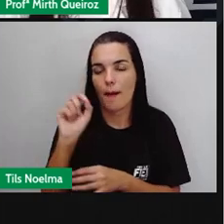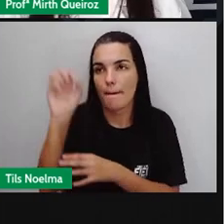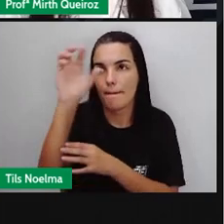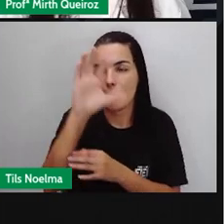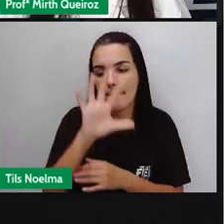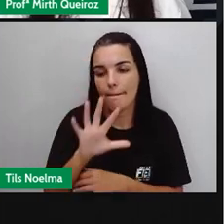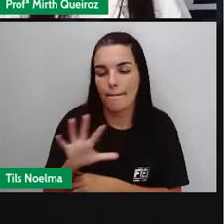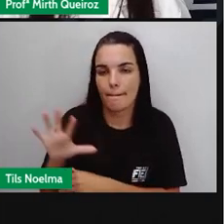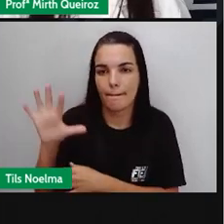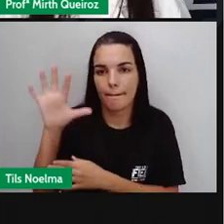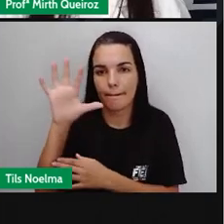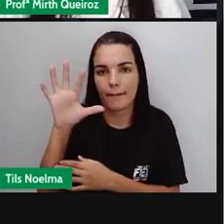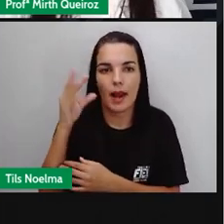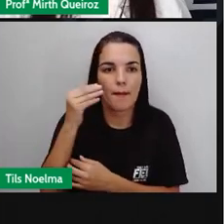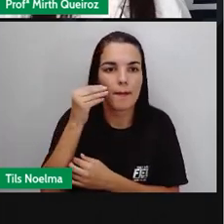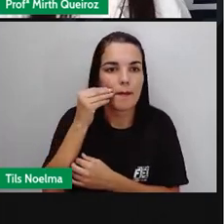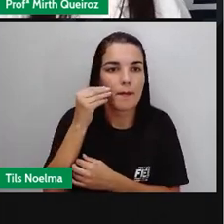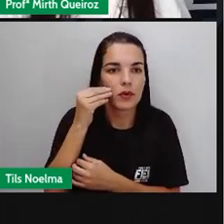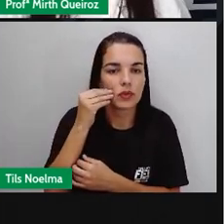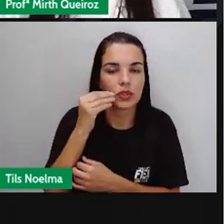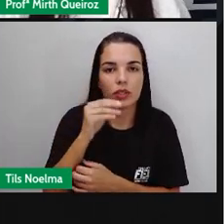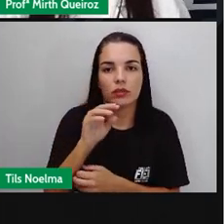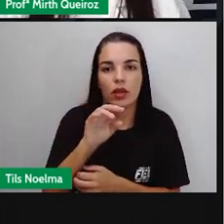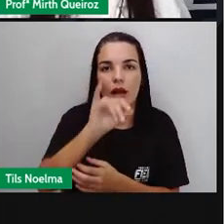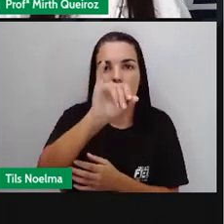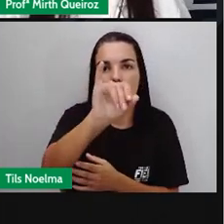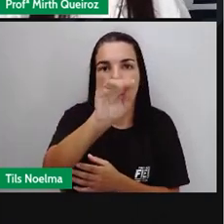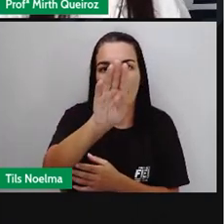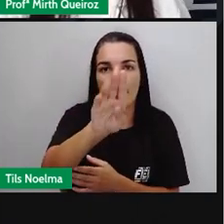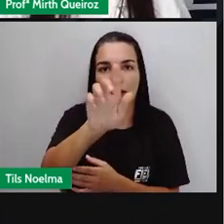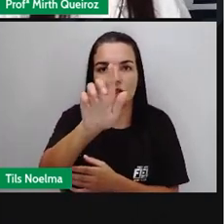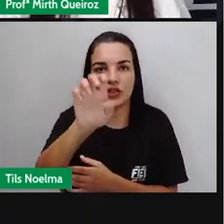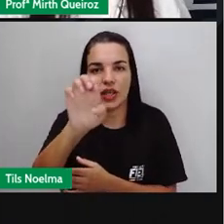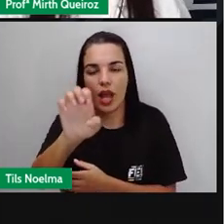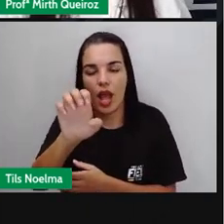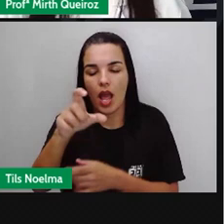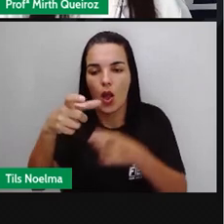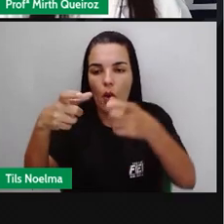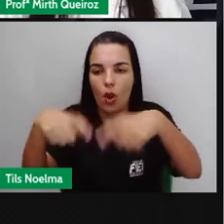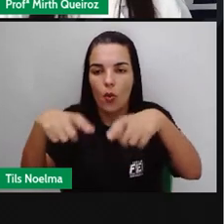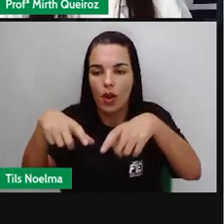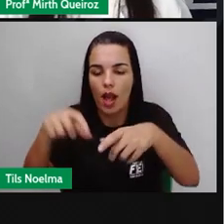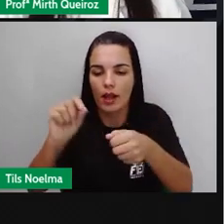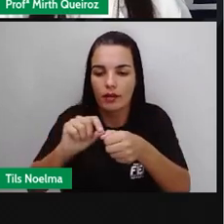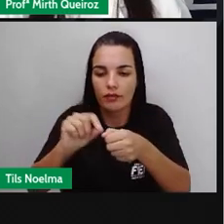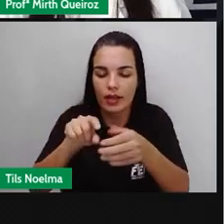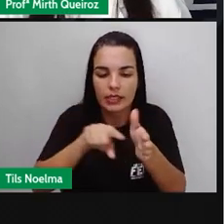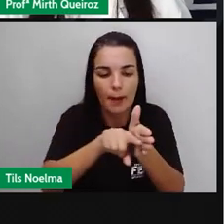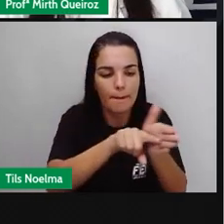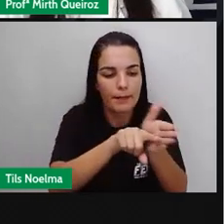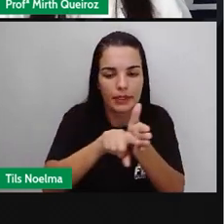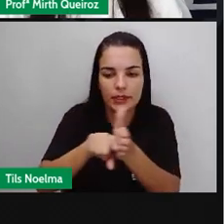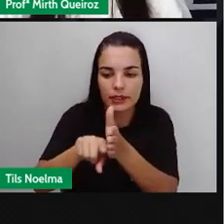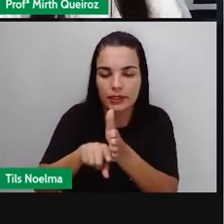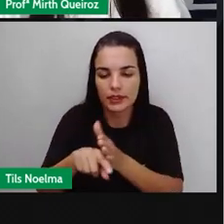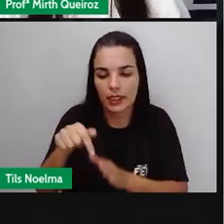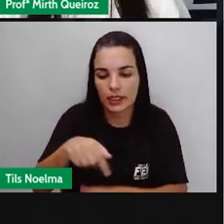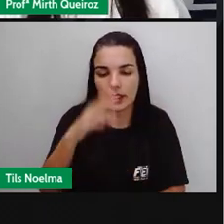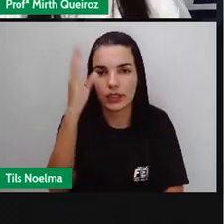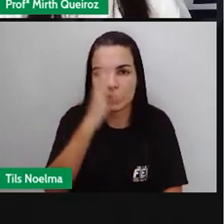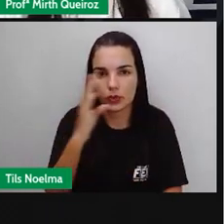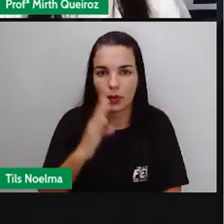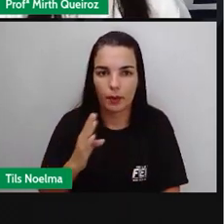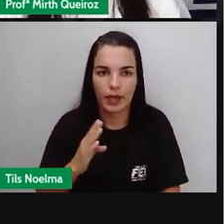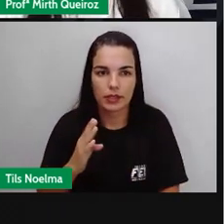feitos, produzidos aí pelo IBGE. IBGE, porque é o Instituto de Pesquisa aqui do Brasil,